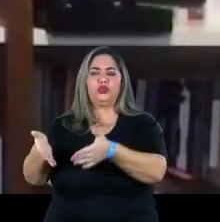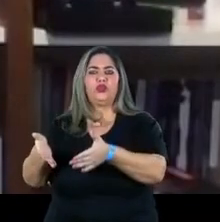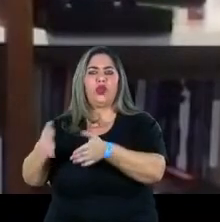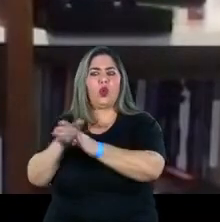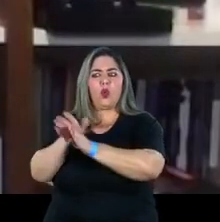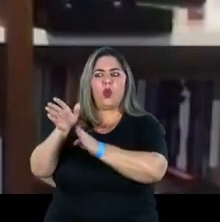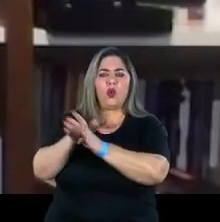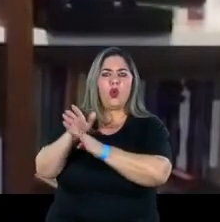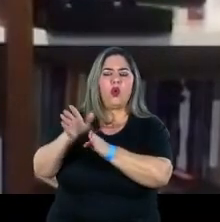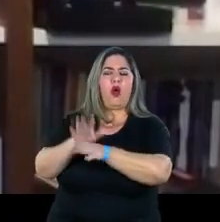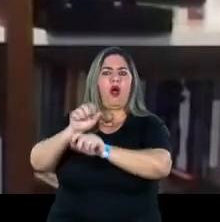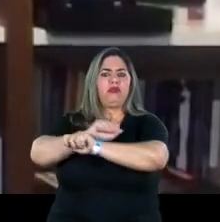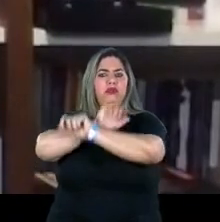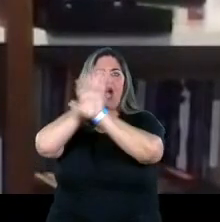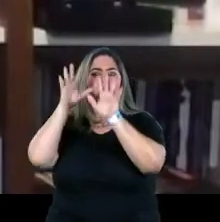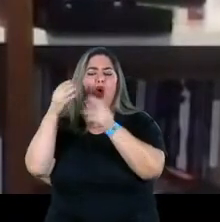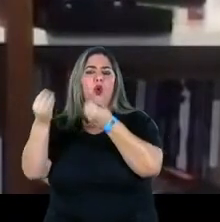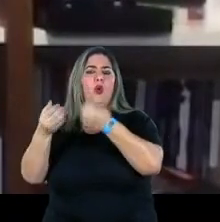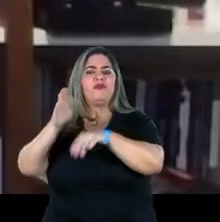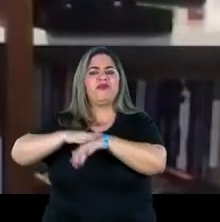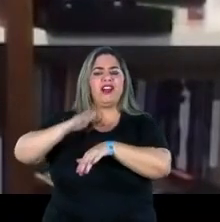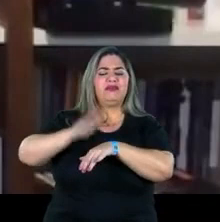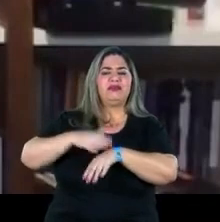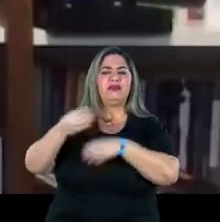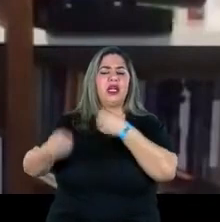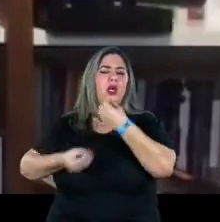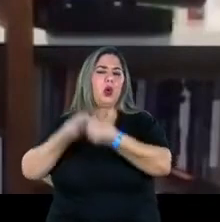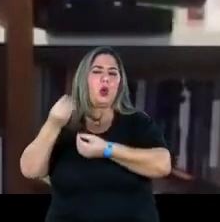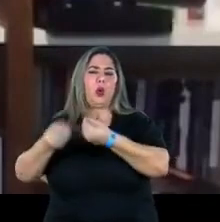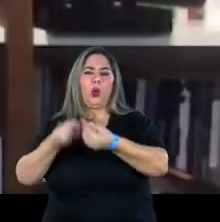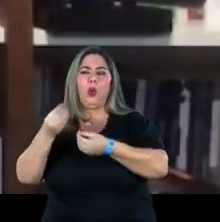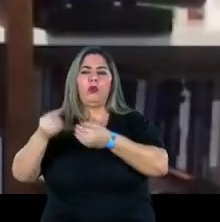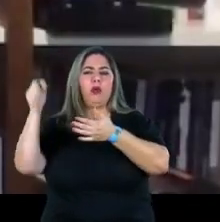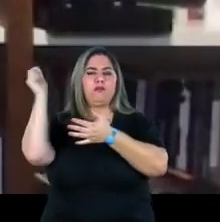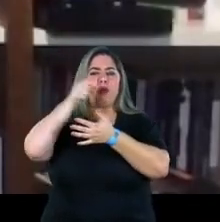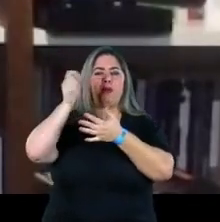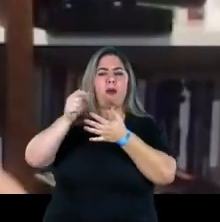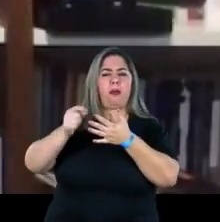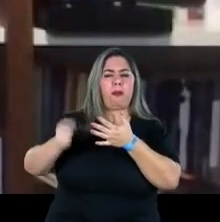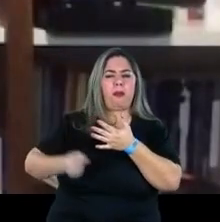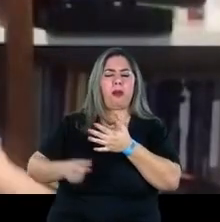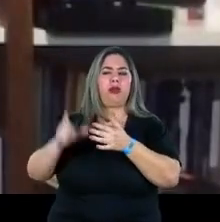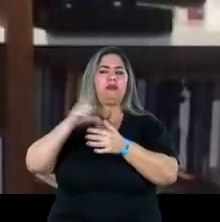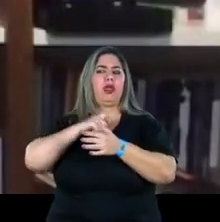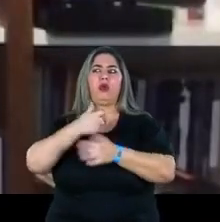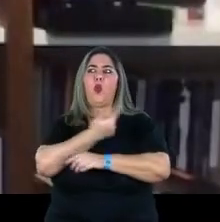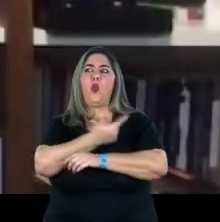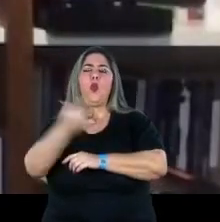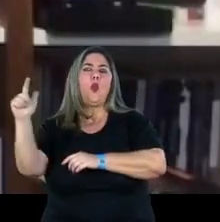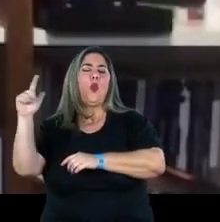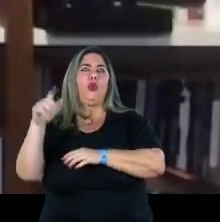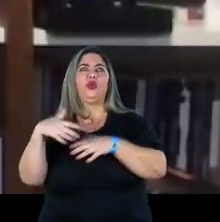orientação clara de como que tinha que ser feito e qual as questões. Aí tem todos outros